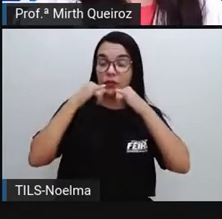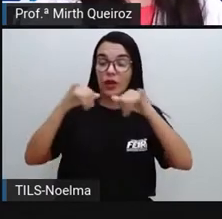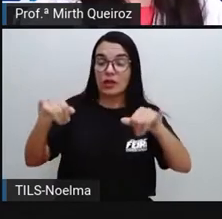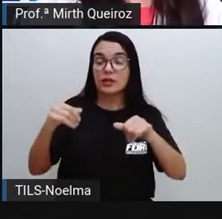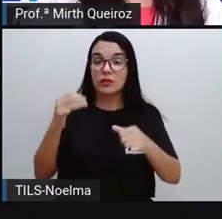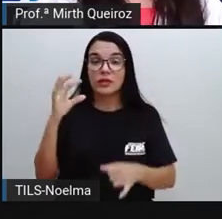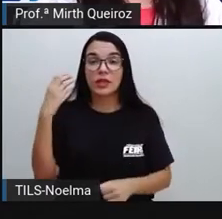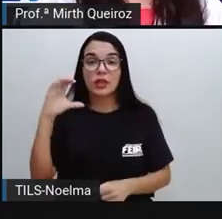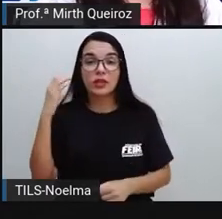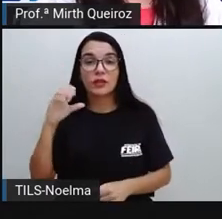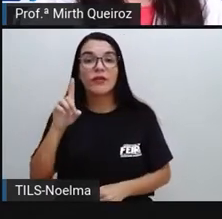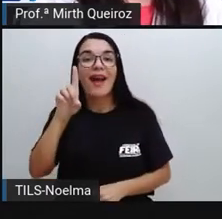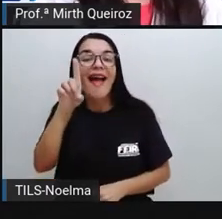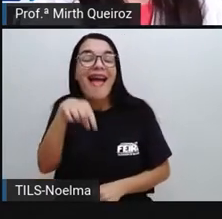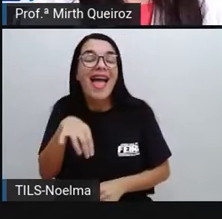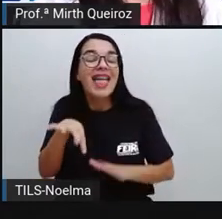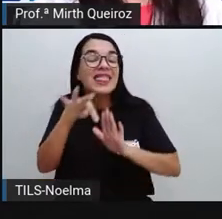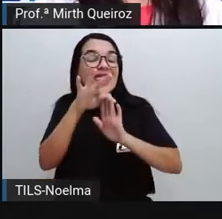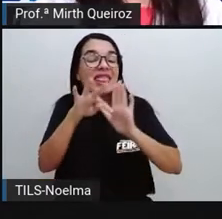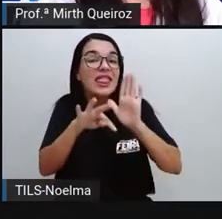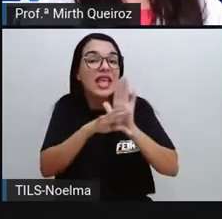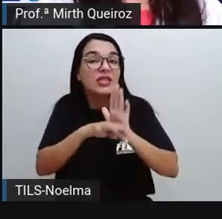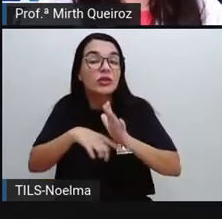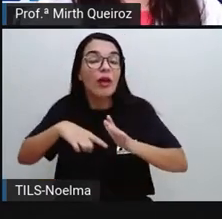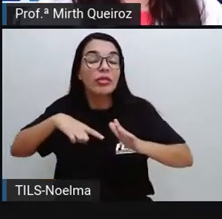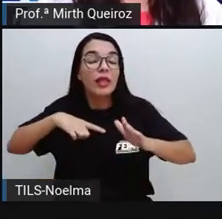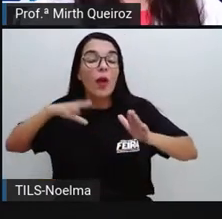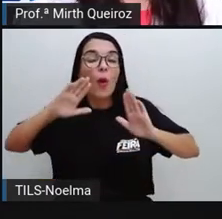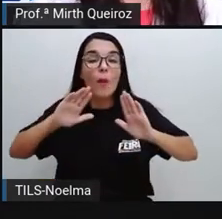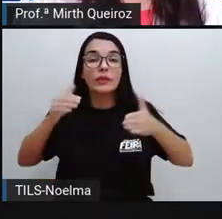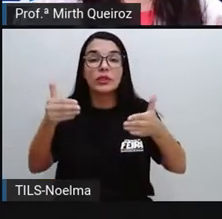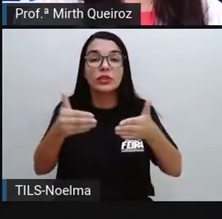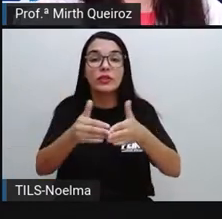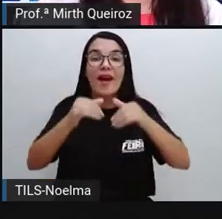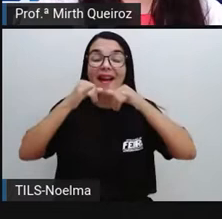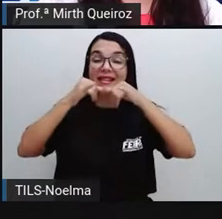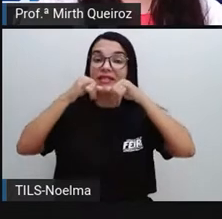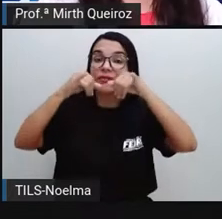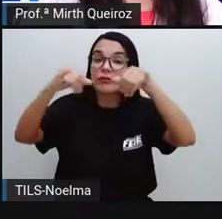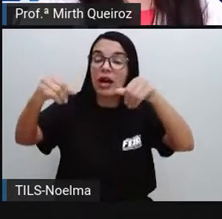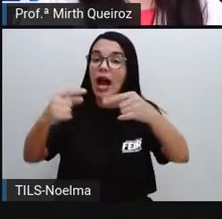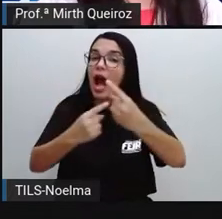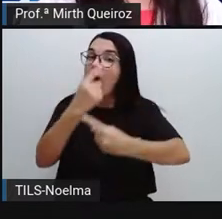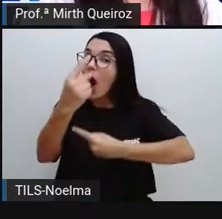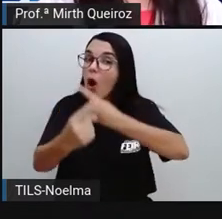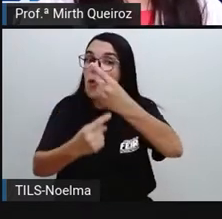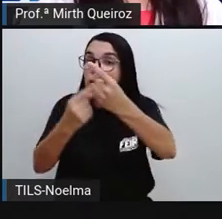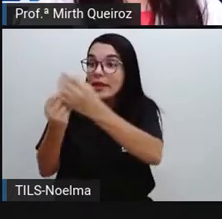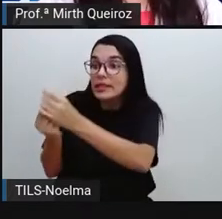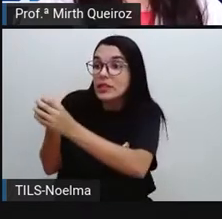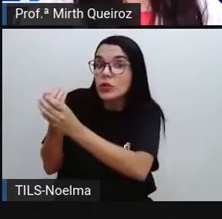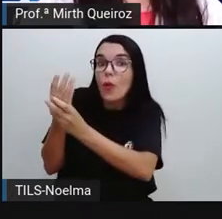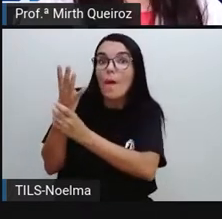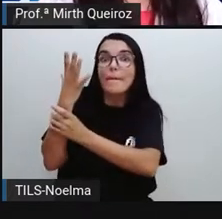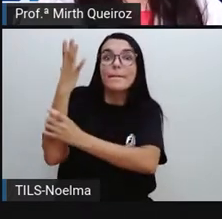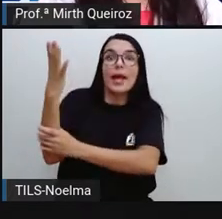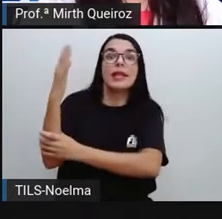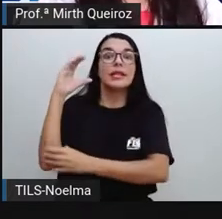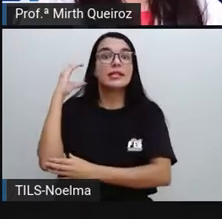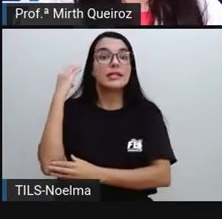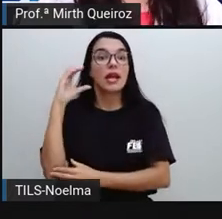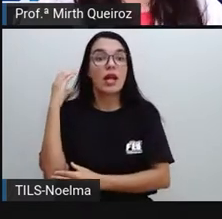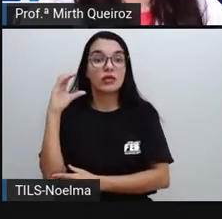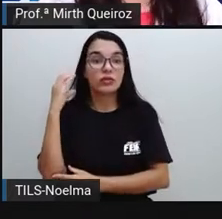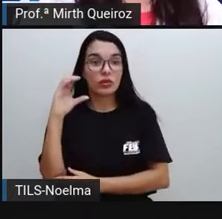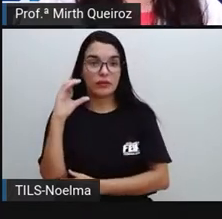é um texto que tem por objetivo divulgar algumas descobertas científicas. Como